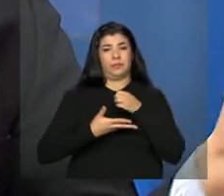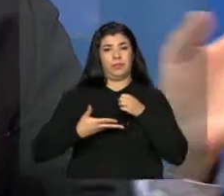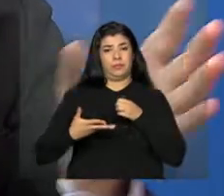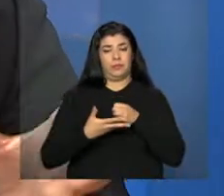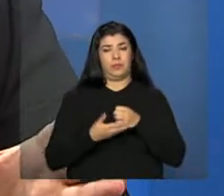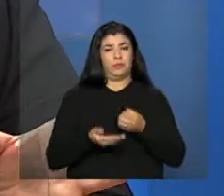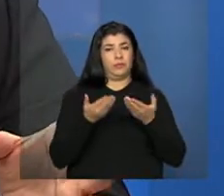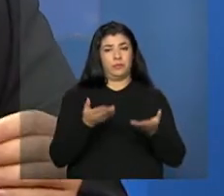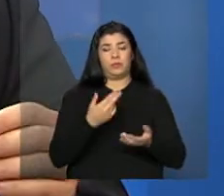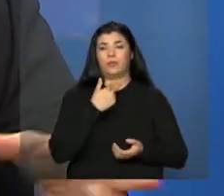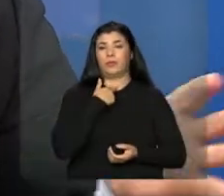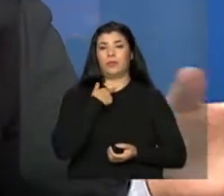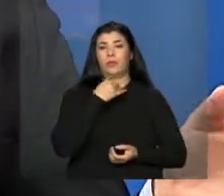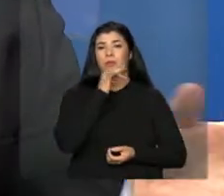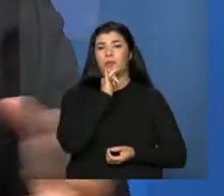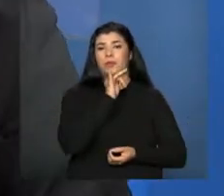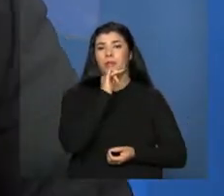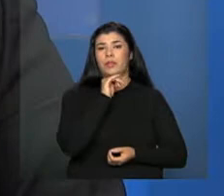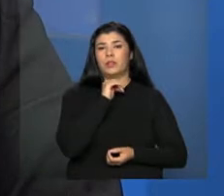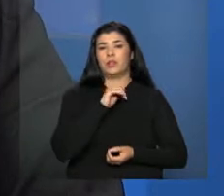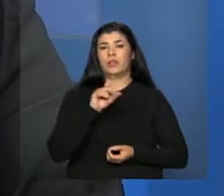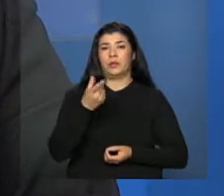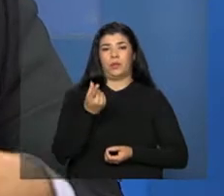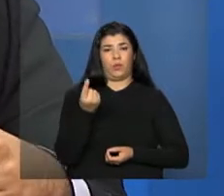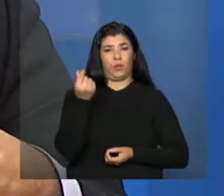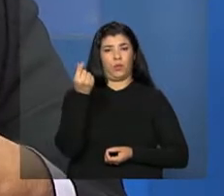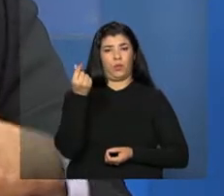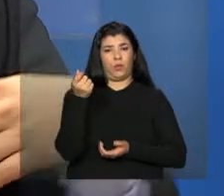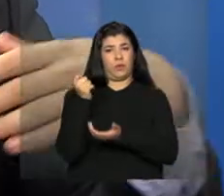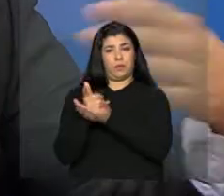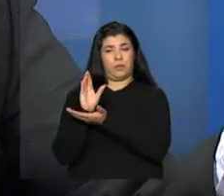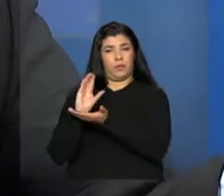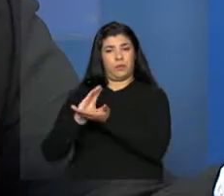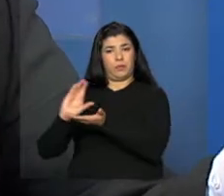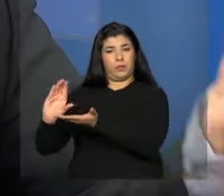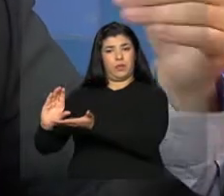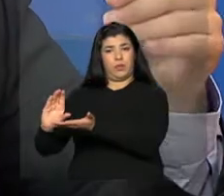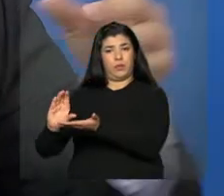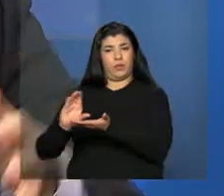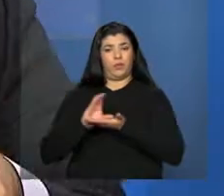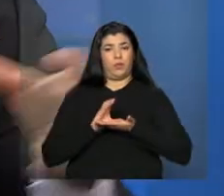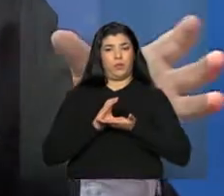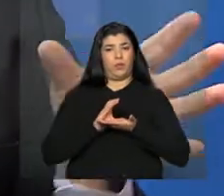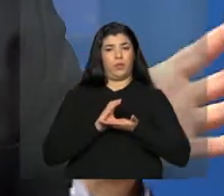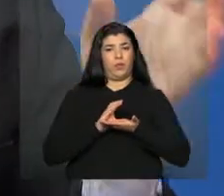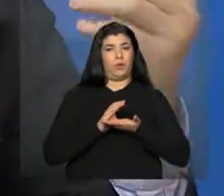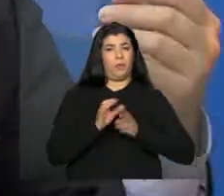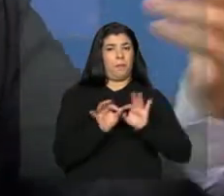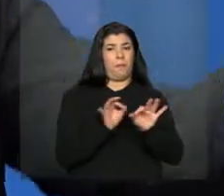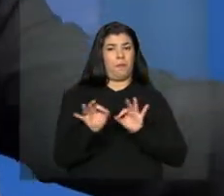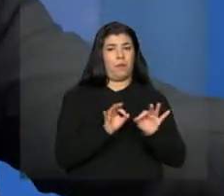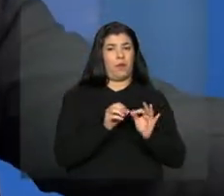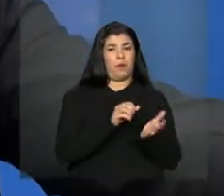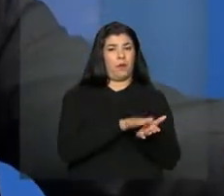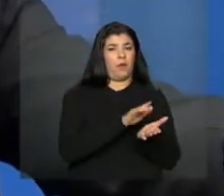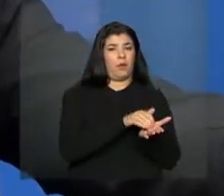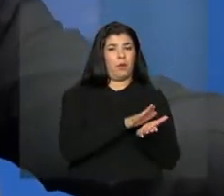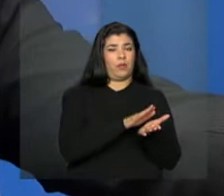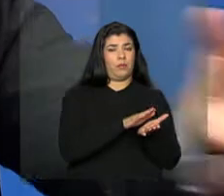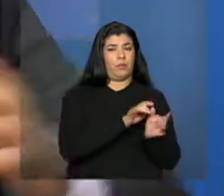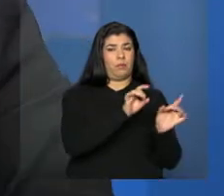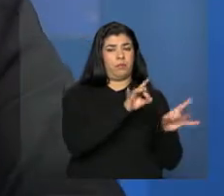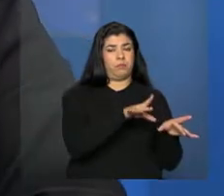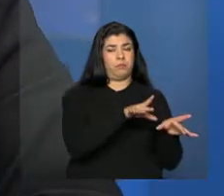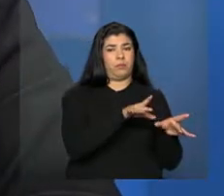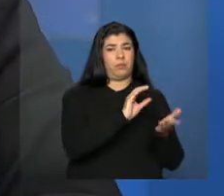eu não posso, por exemplo, pegar esse recurso, fazer, por exemplo, um plano de demissão voluntária no município, custear esse plano com esse recurso.